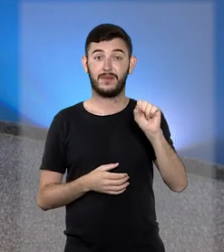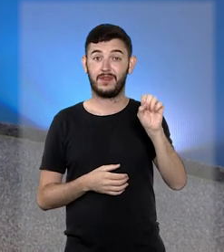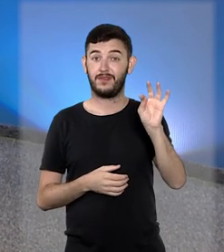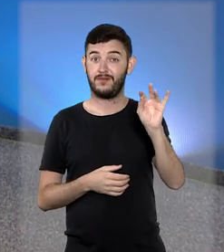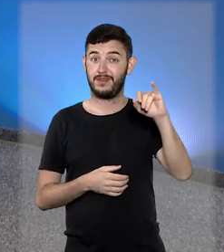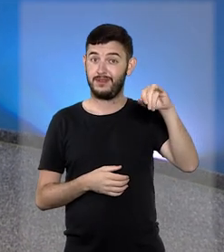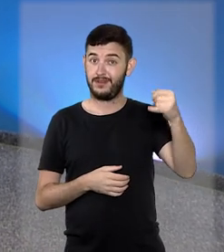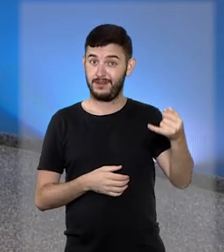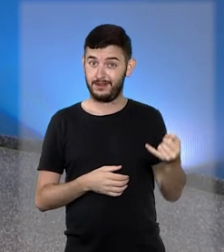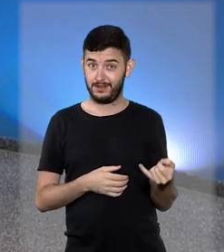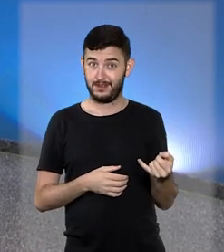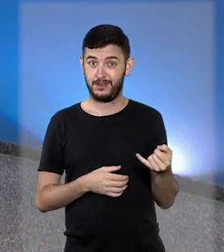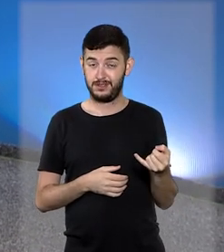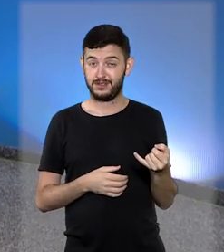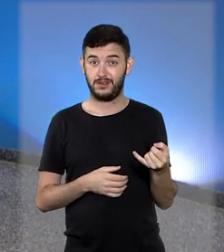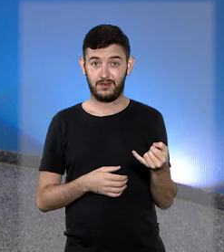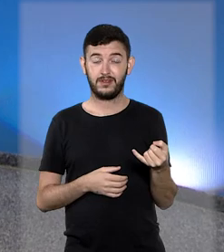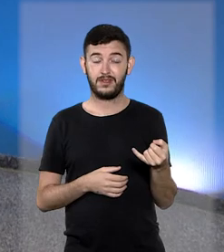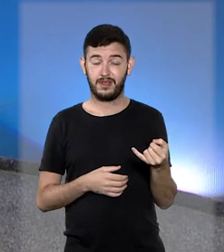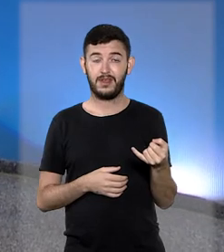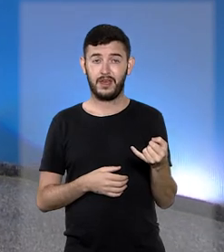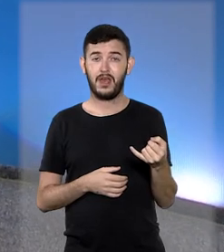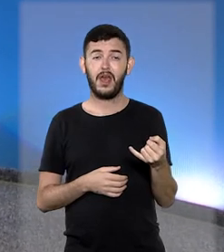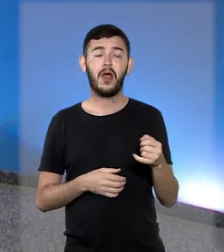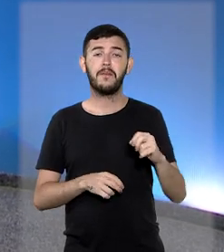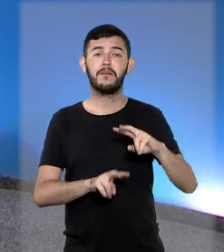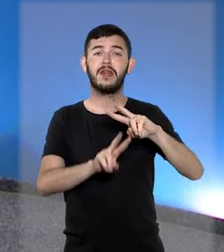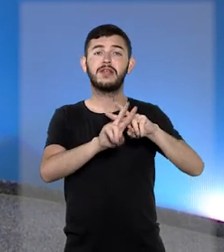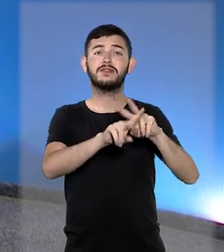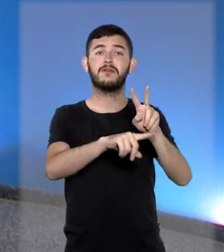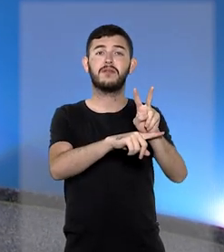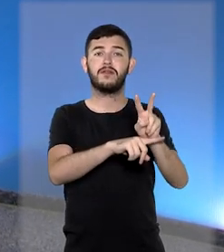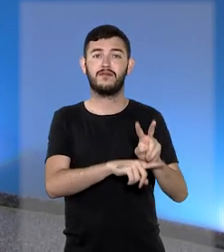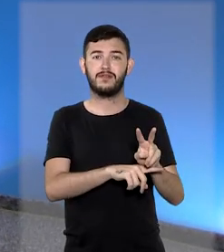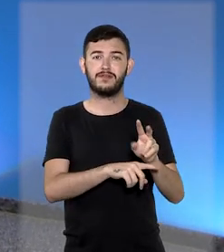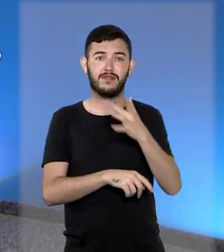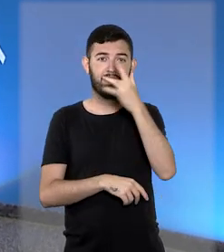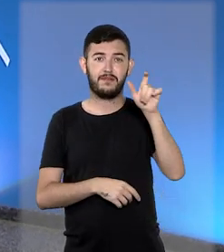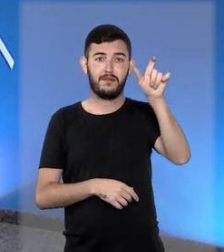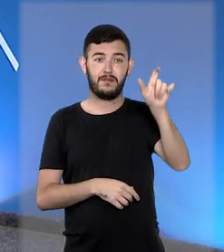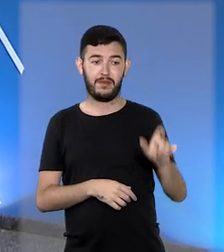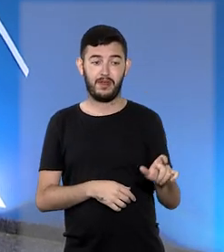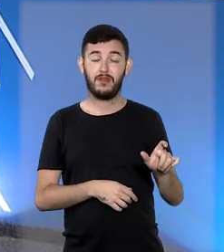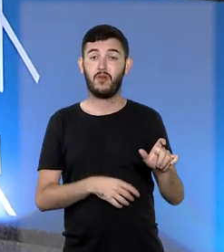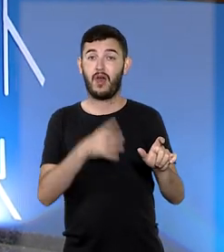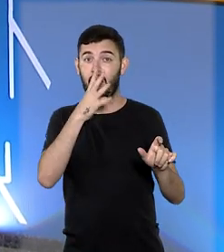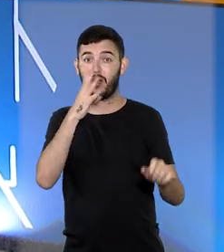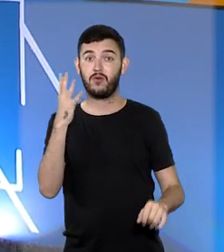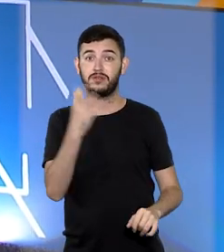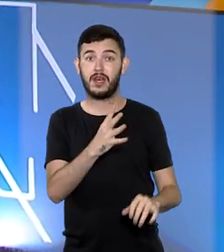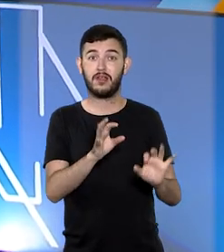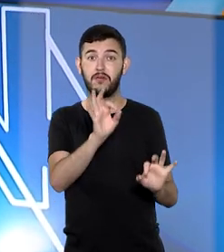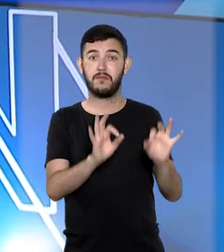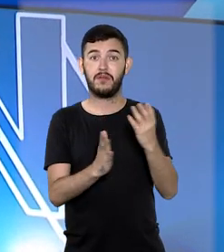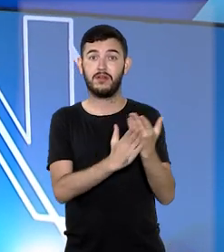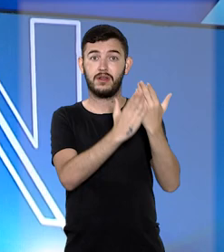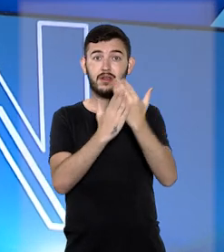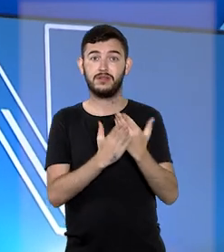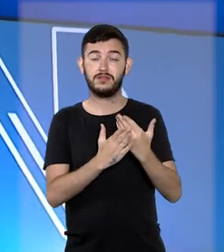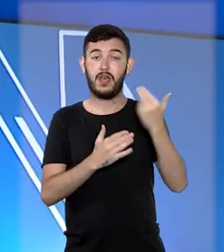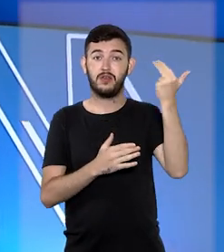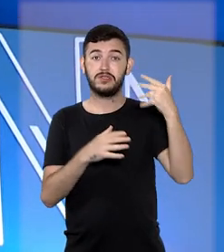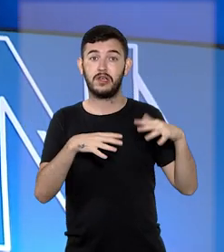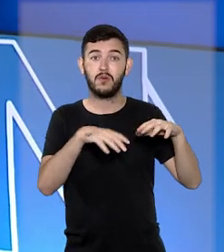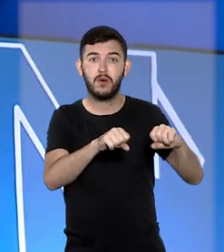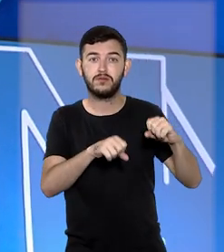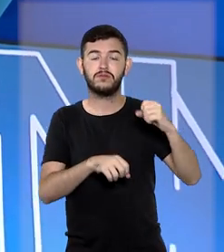O Superior Tribunal de Justiça manteve a prisão preventiva de acusado de planejar o sequestro de Sérgio Moro,